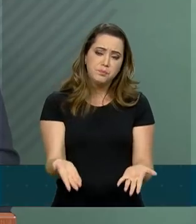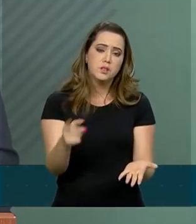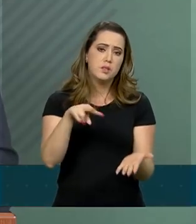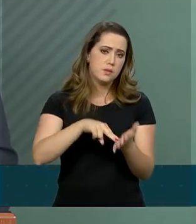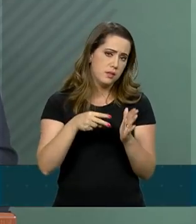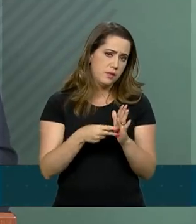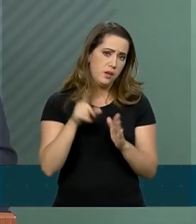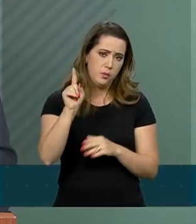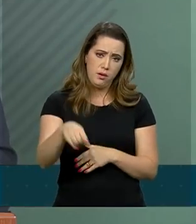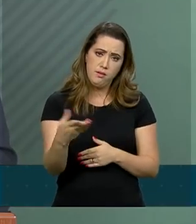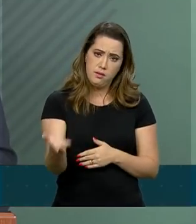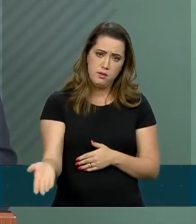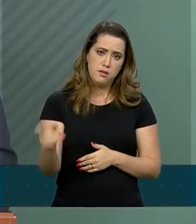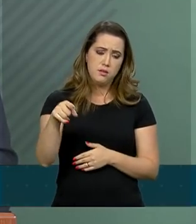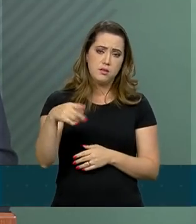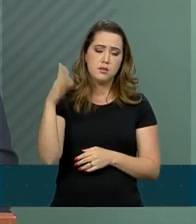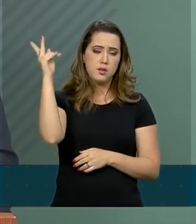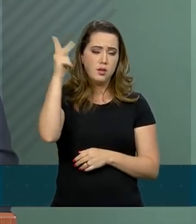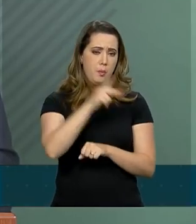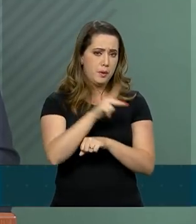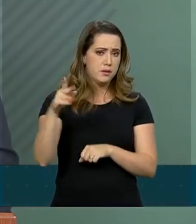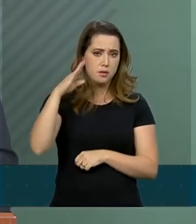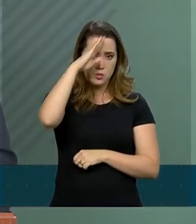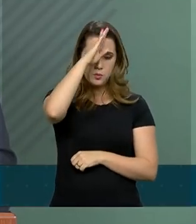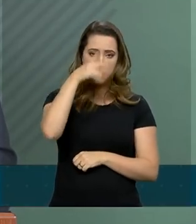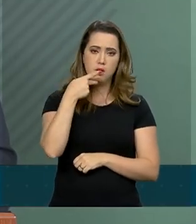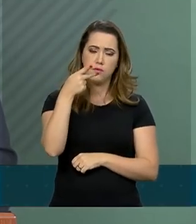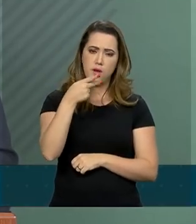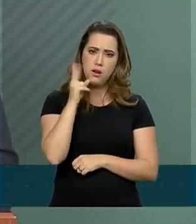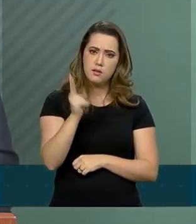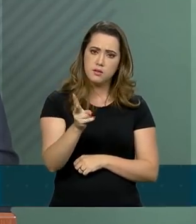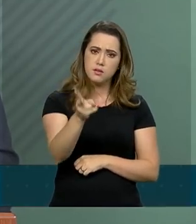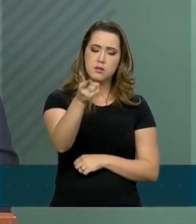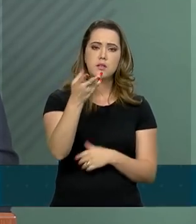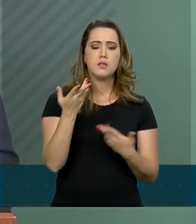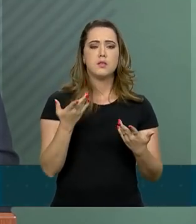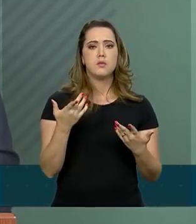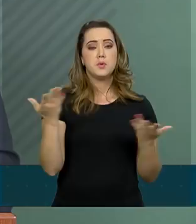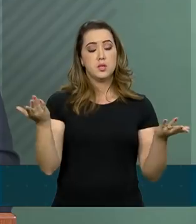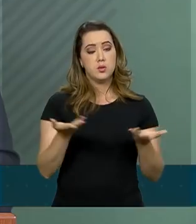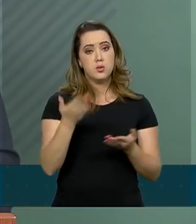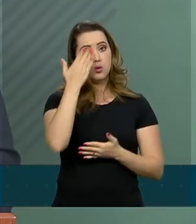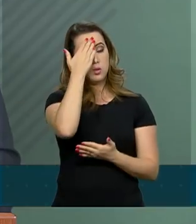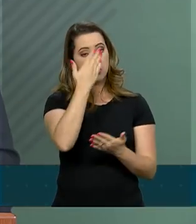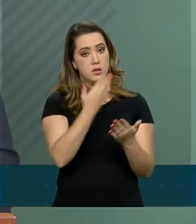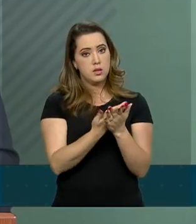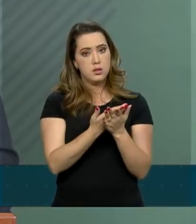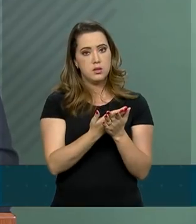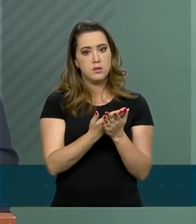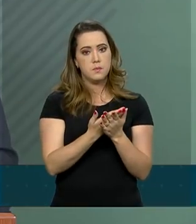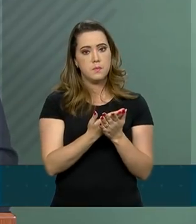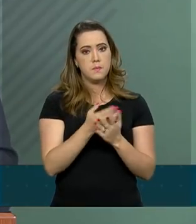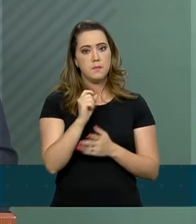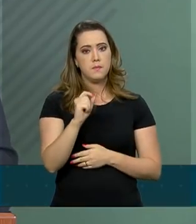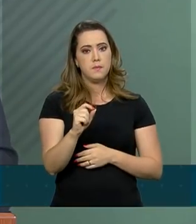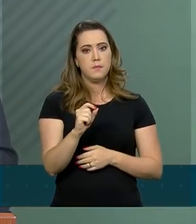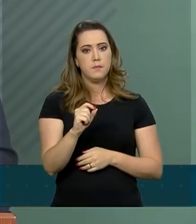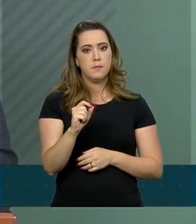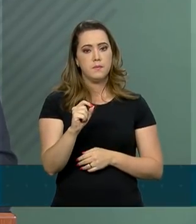que o presidente vem falando, vem vocalizando e está bastante otimista de que